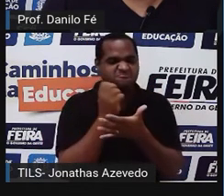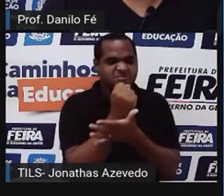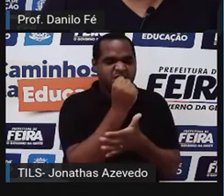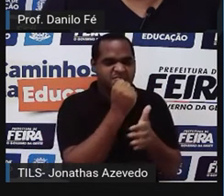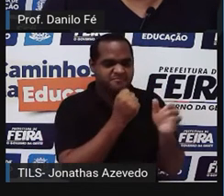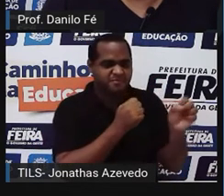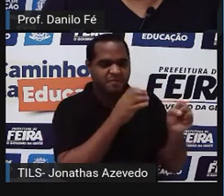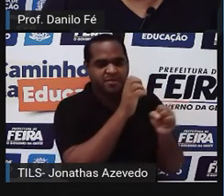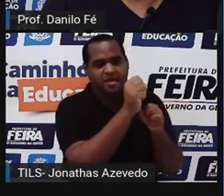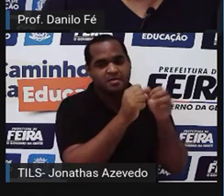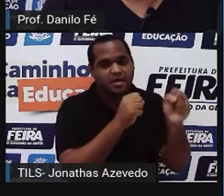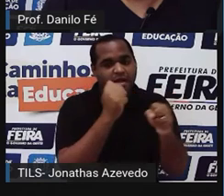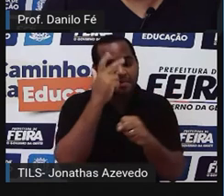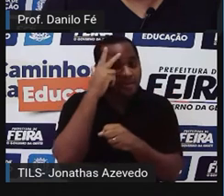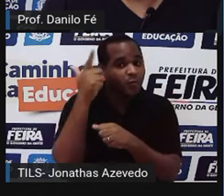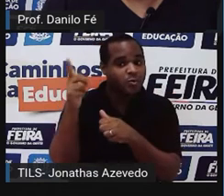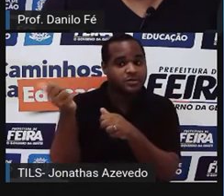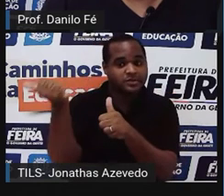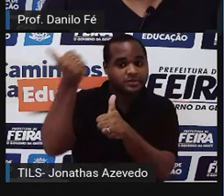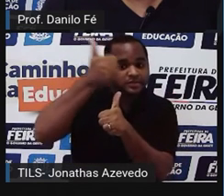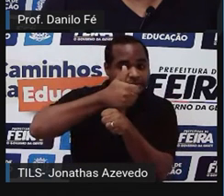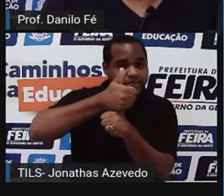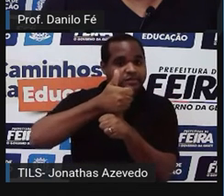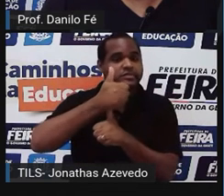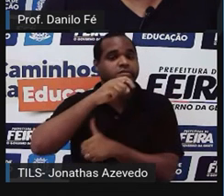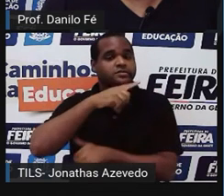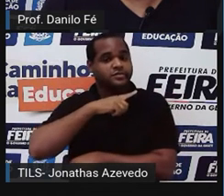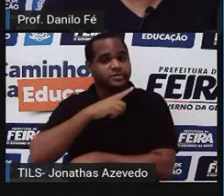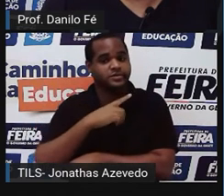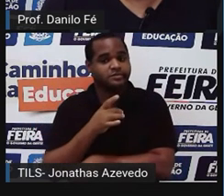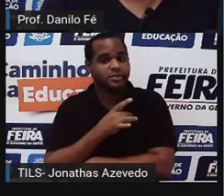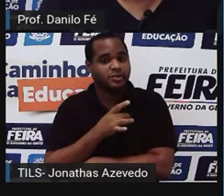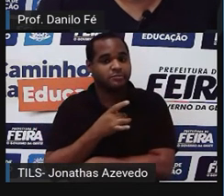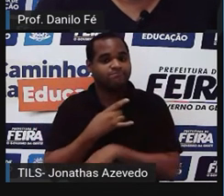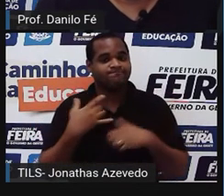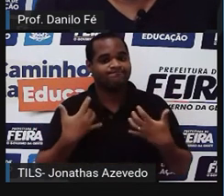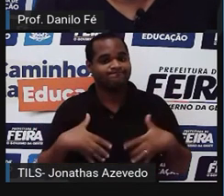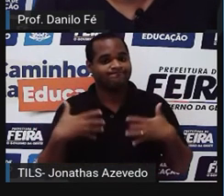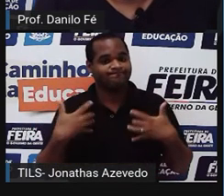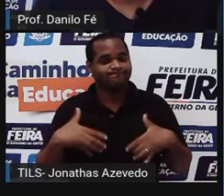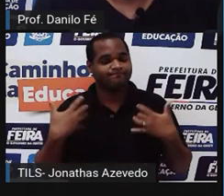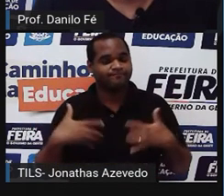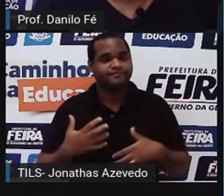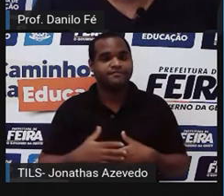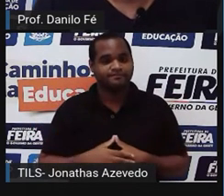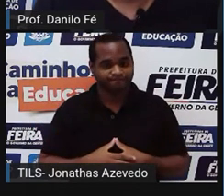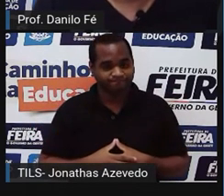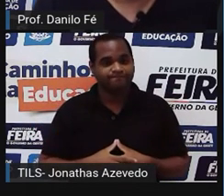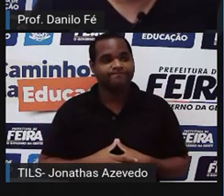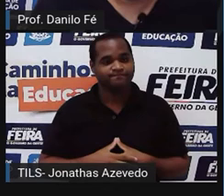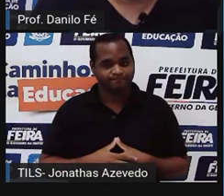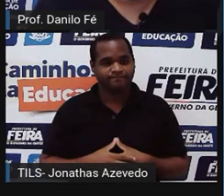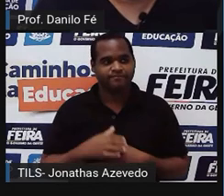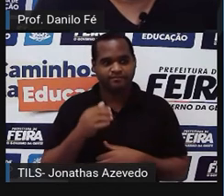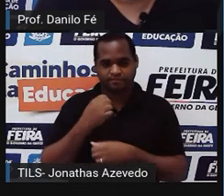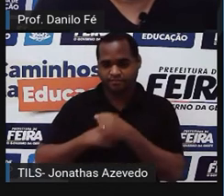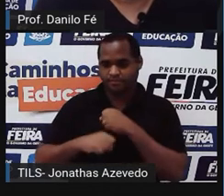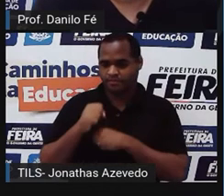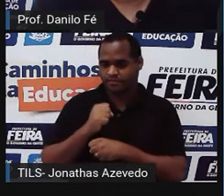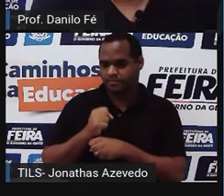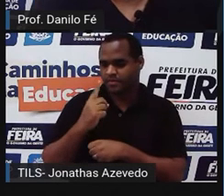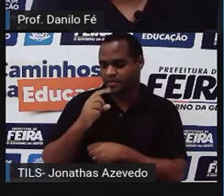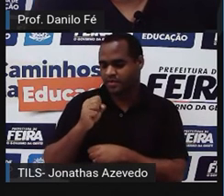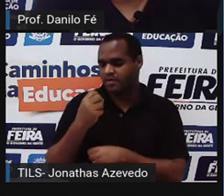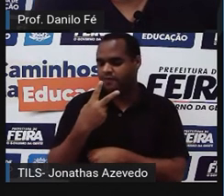nomear outra pessoa para seu lugar. E é nesse contexto que, em 1821,